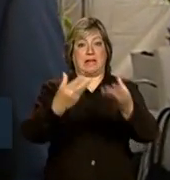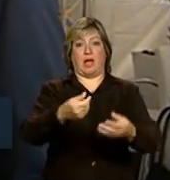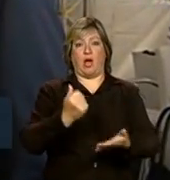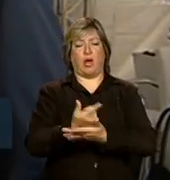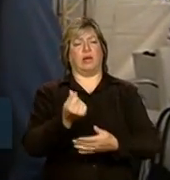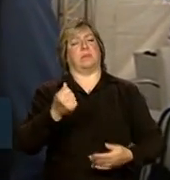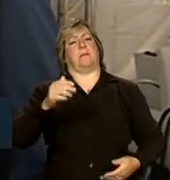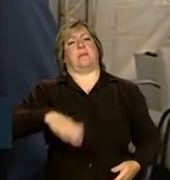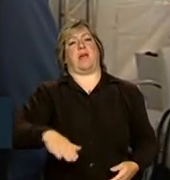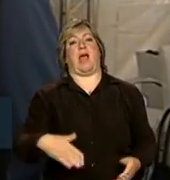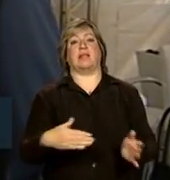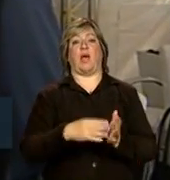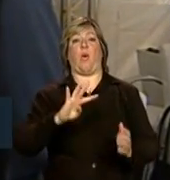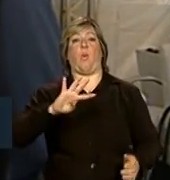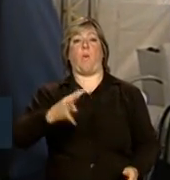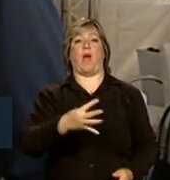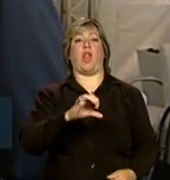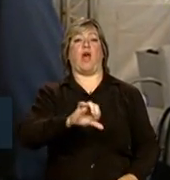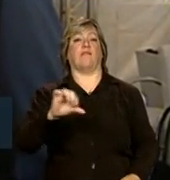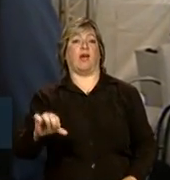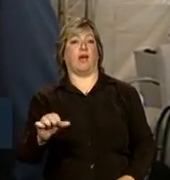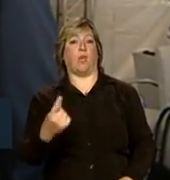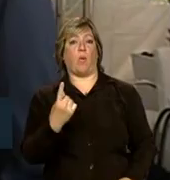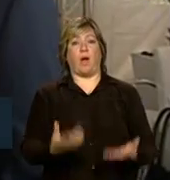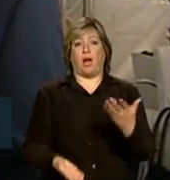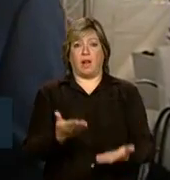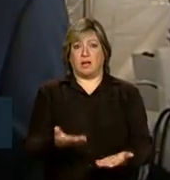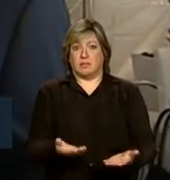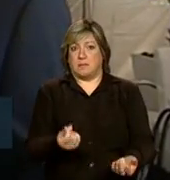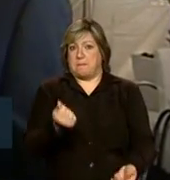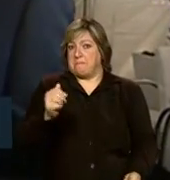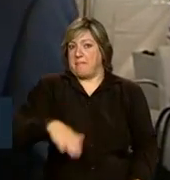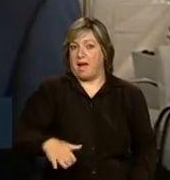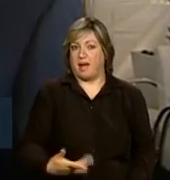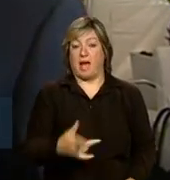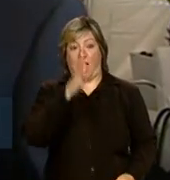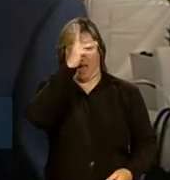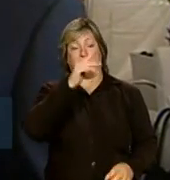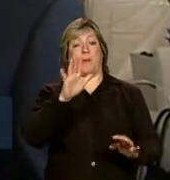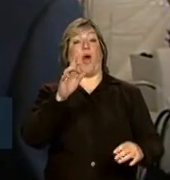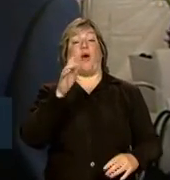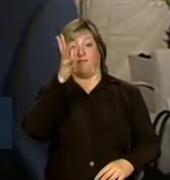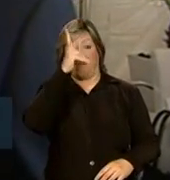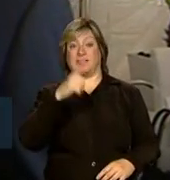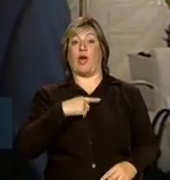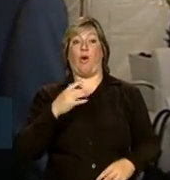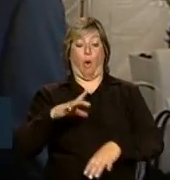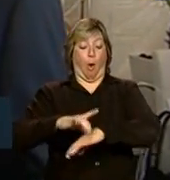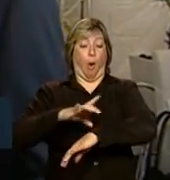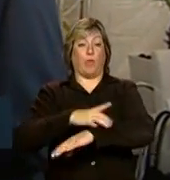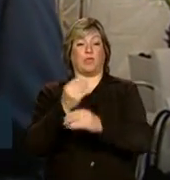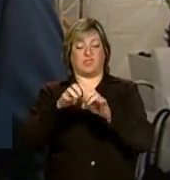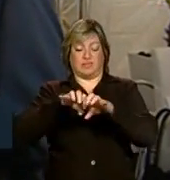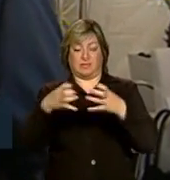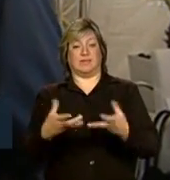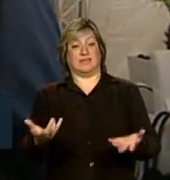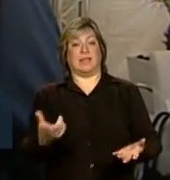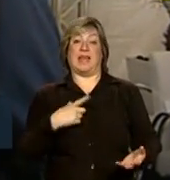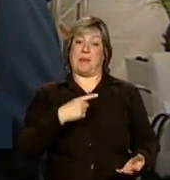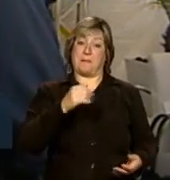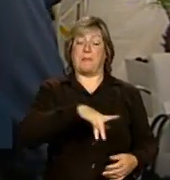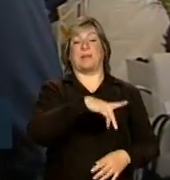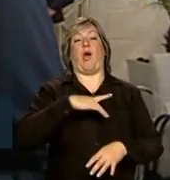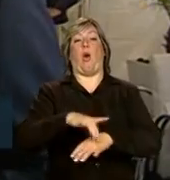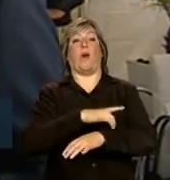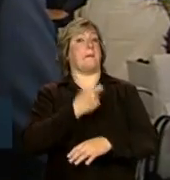consumidor, sai até R$,99, igual o peixe. Igual o frango. Mas o frango tem muito osso. O preço do quilo é mais barato, mas tem